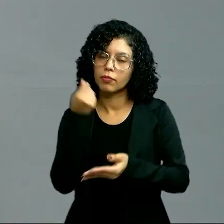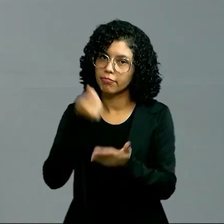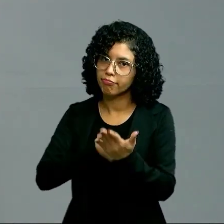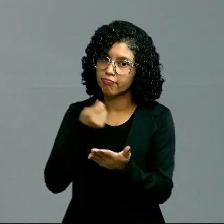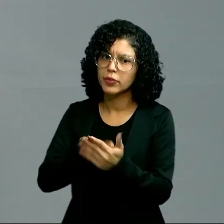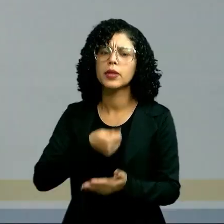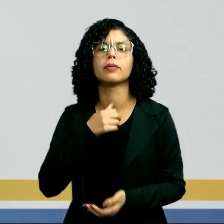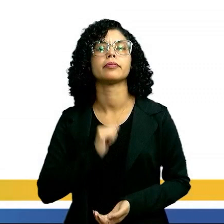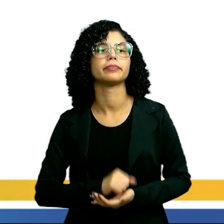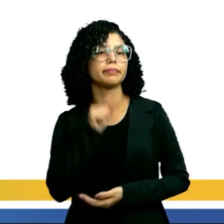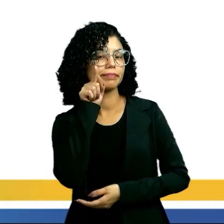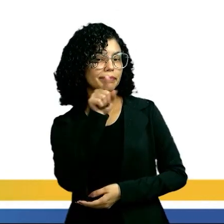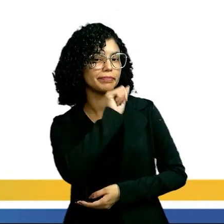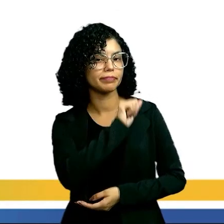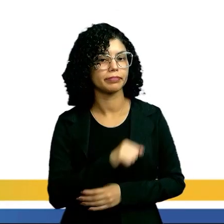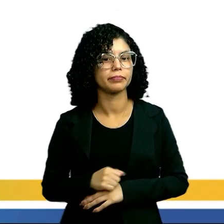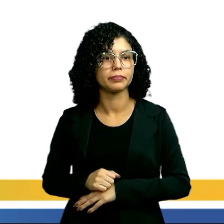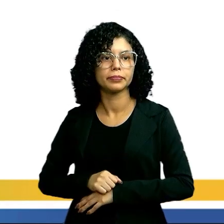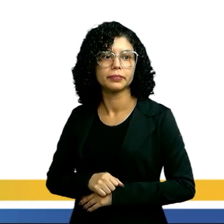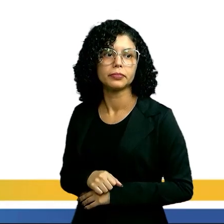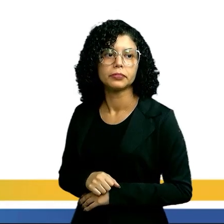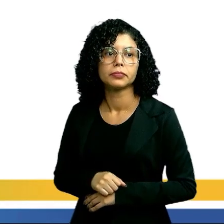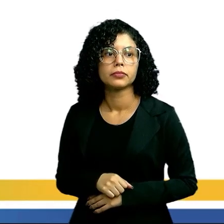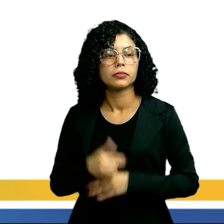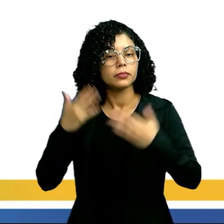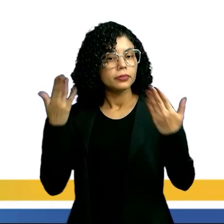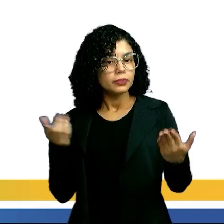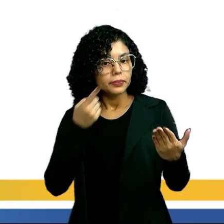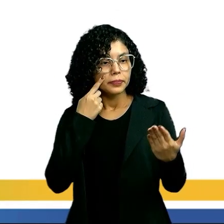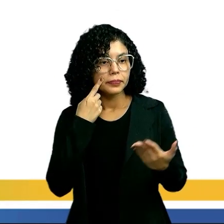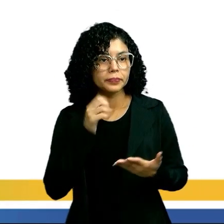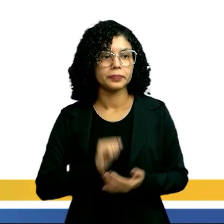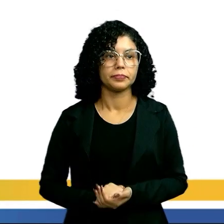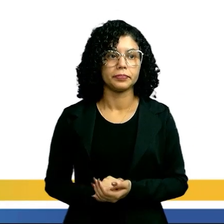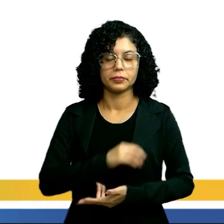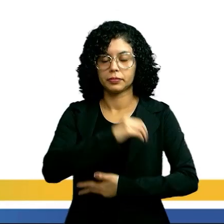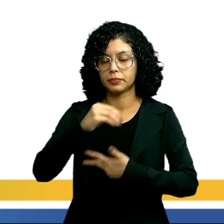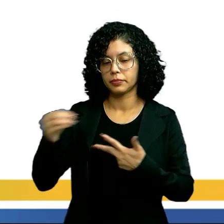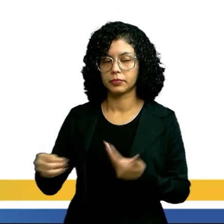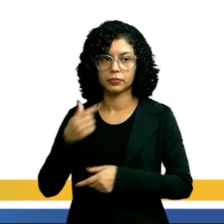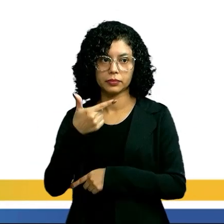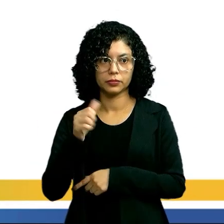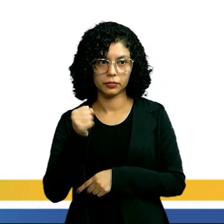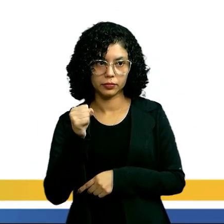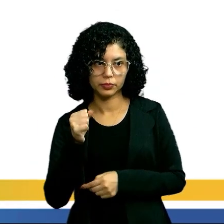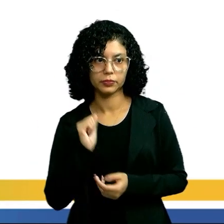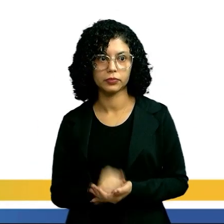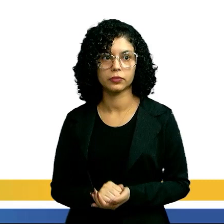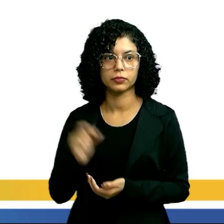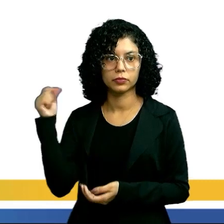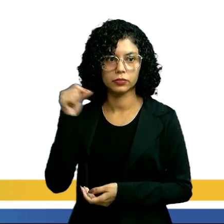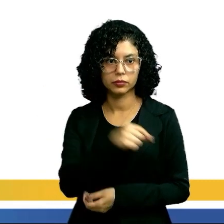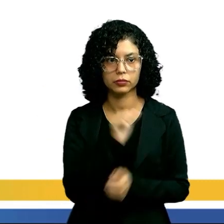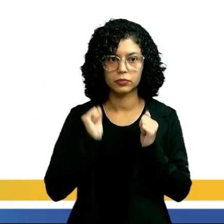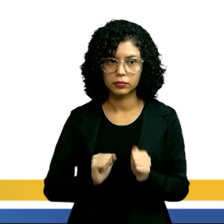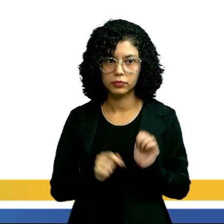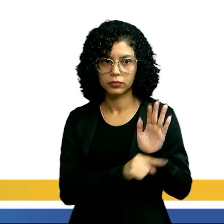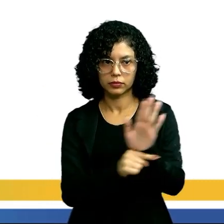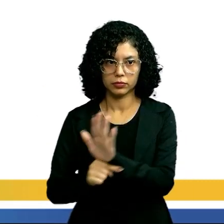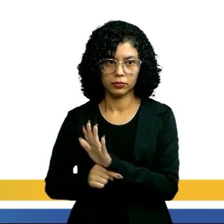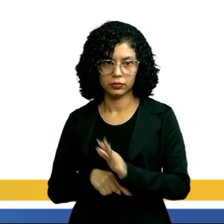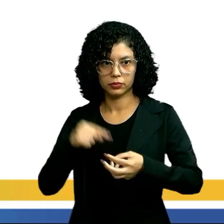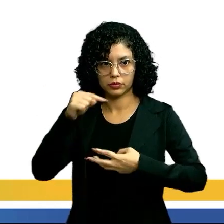Enem cobra você nessa situação. Olha só, o Enem 2018. Insetos podem